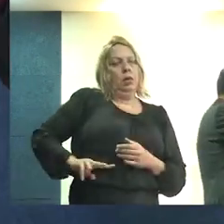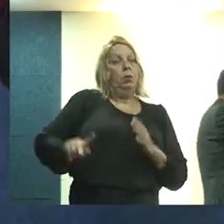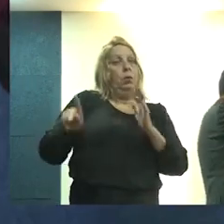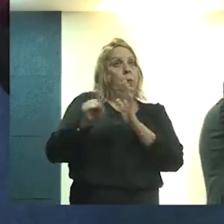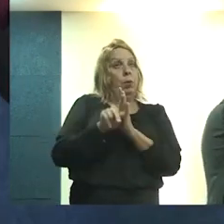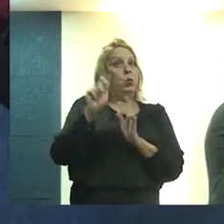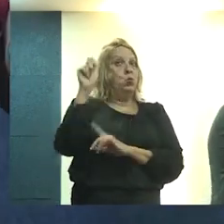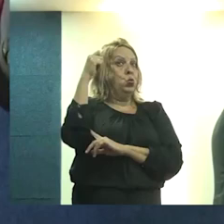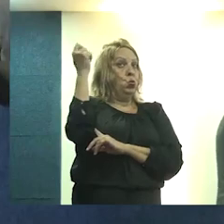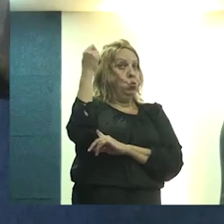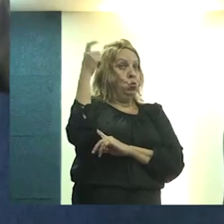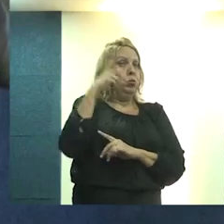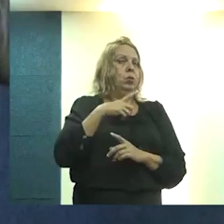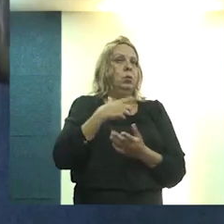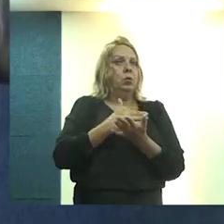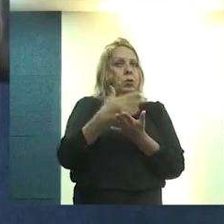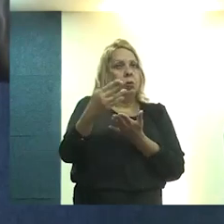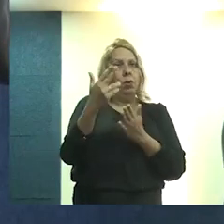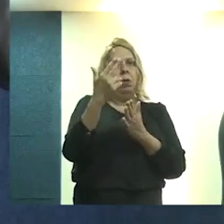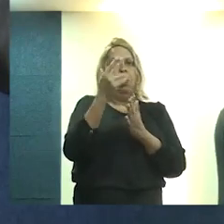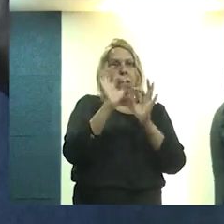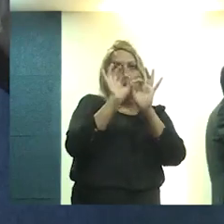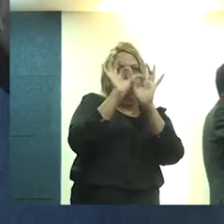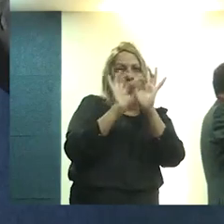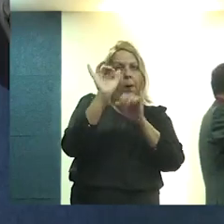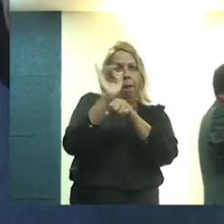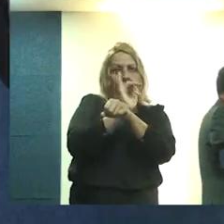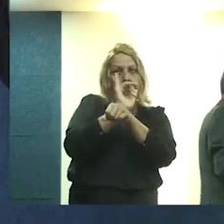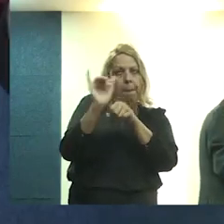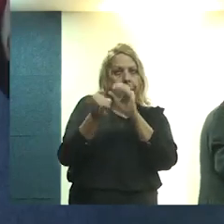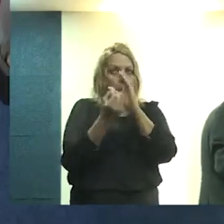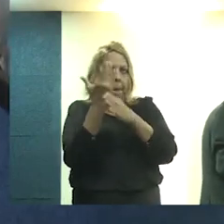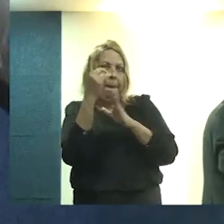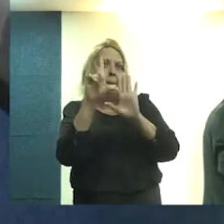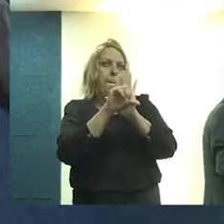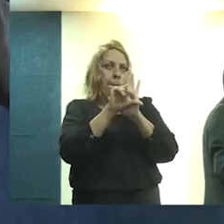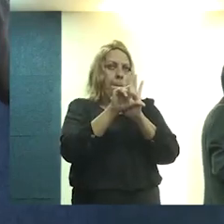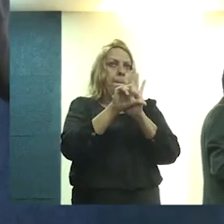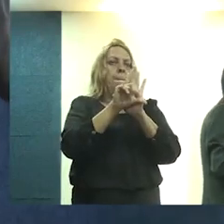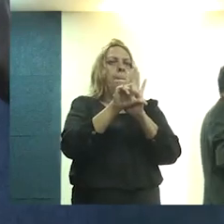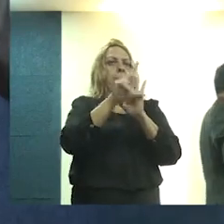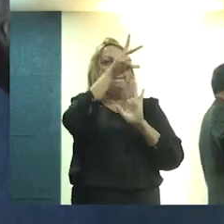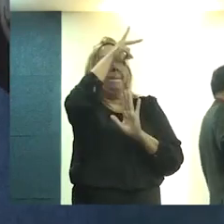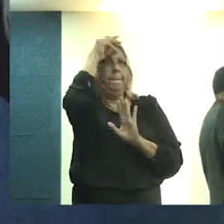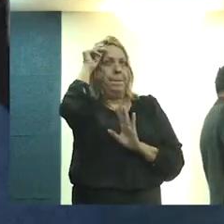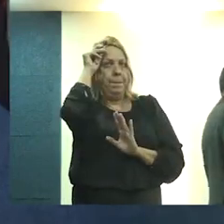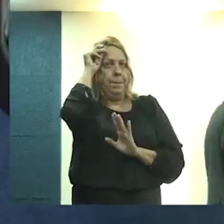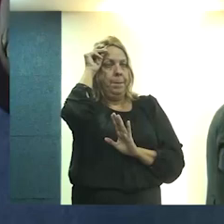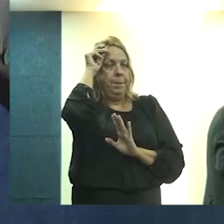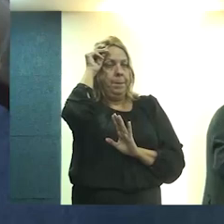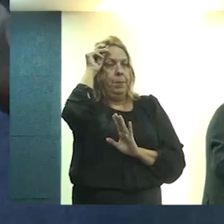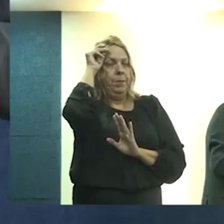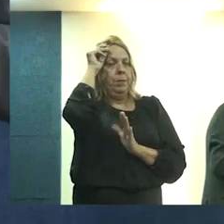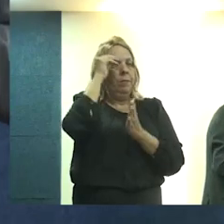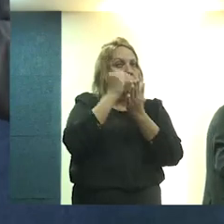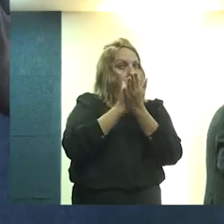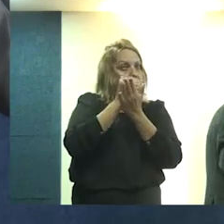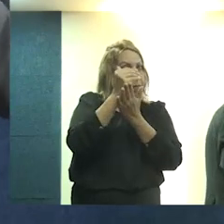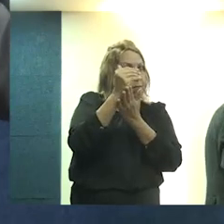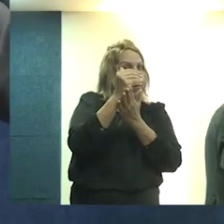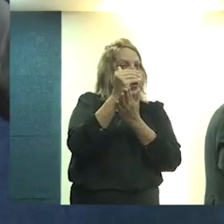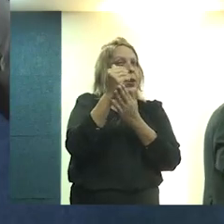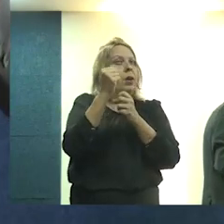Porto Alegre começou a desenhar esse trabalho, se implantou a lei a nível municipal, no início